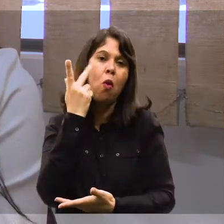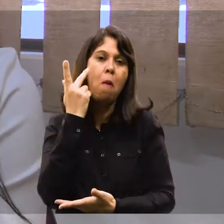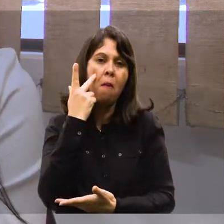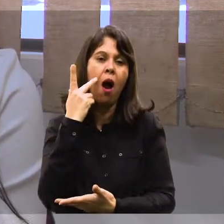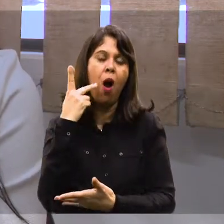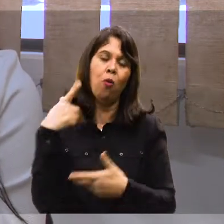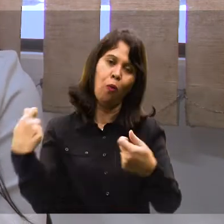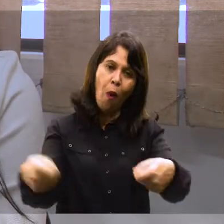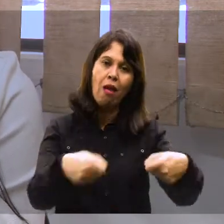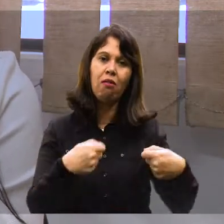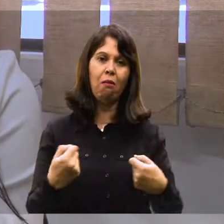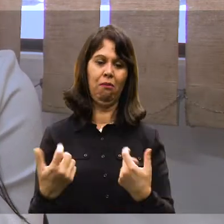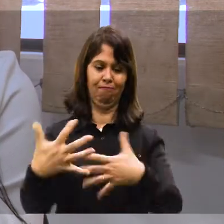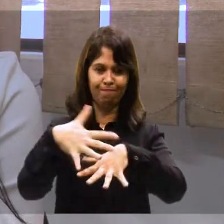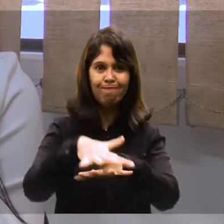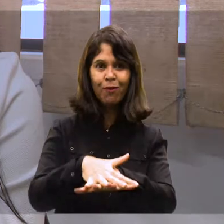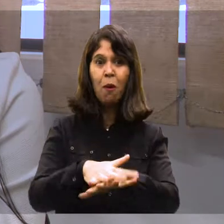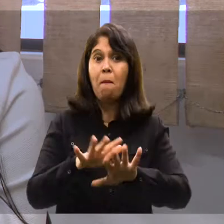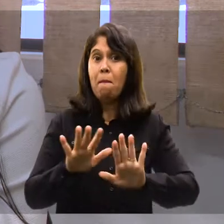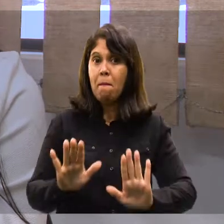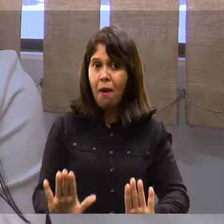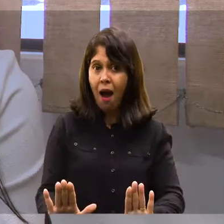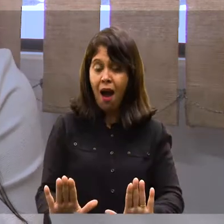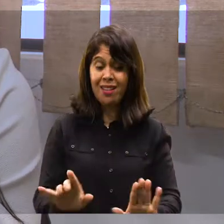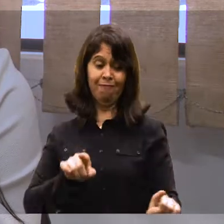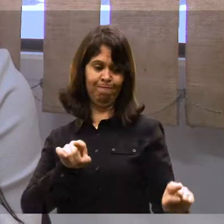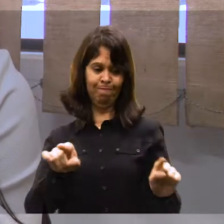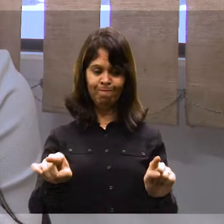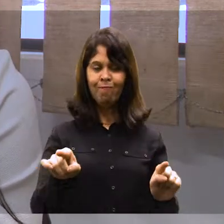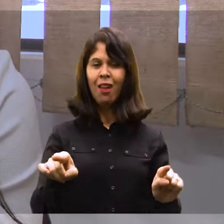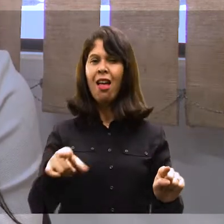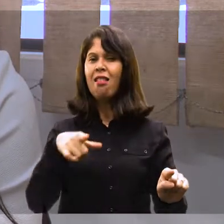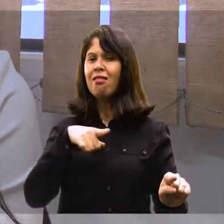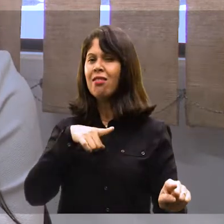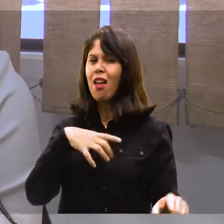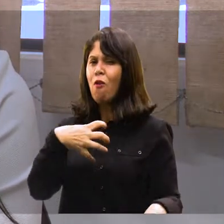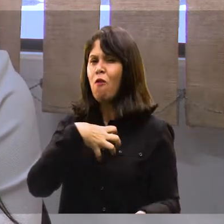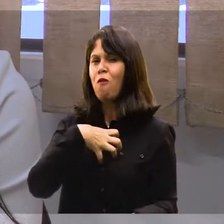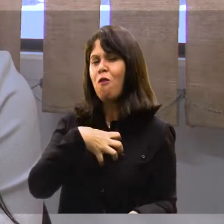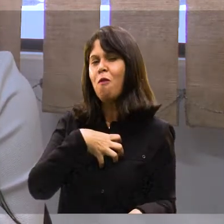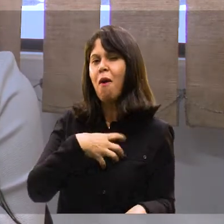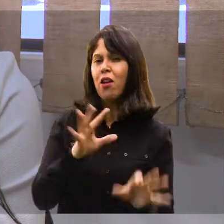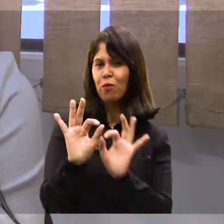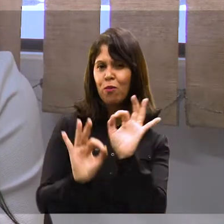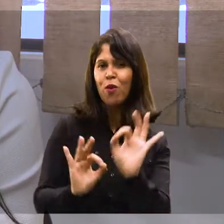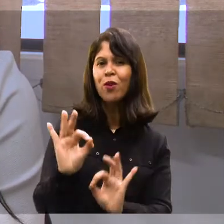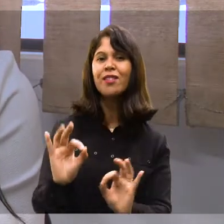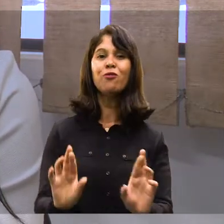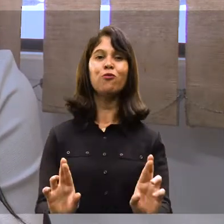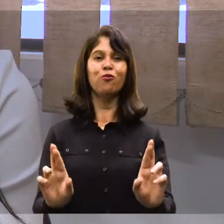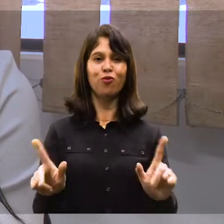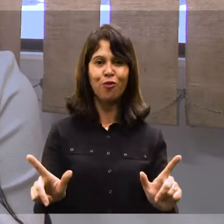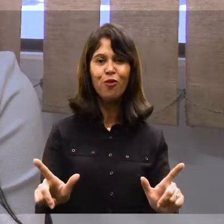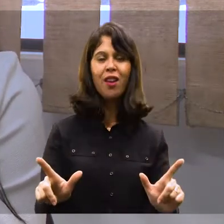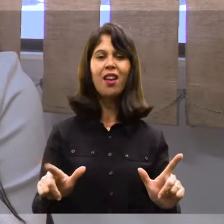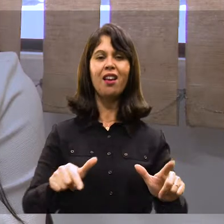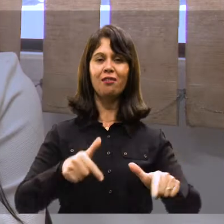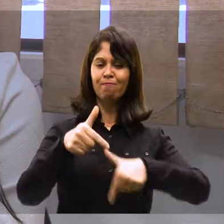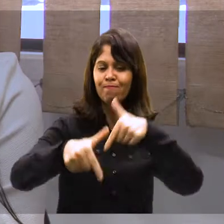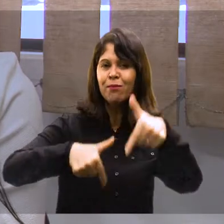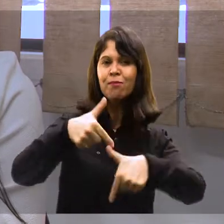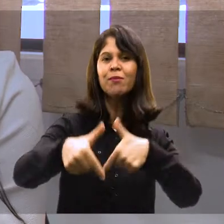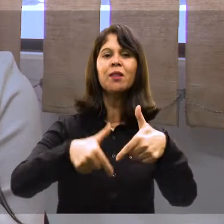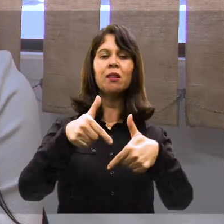o comum hoje com a demanda da inclusão. Todavia, cada uma dessas escolas tem feito uma organização